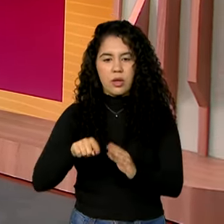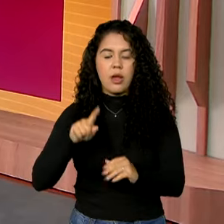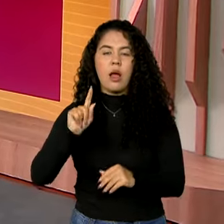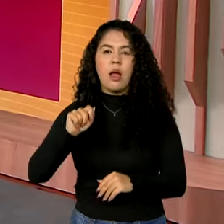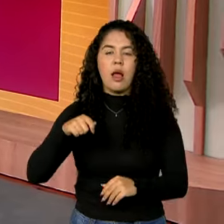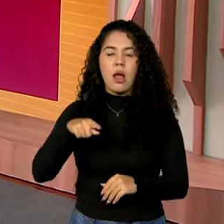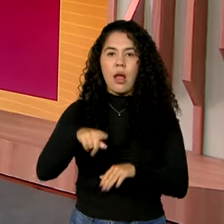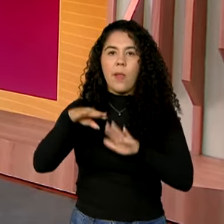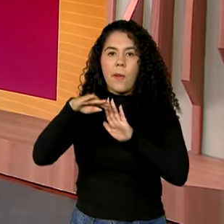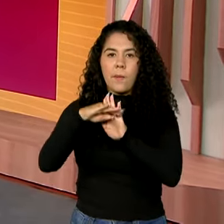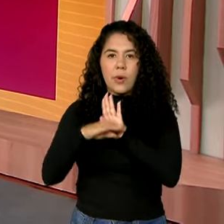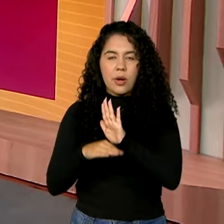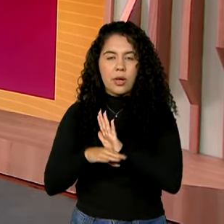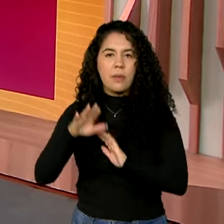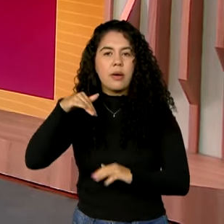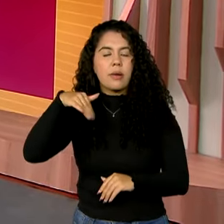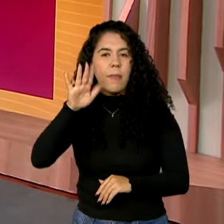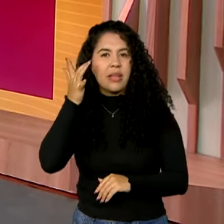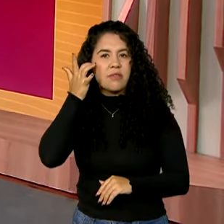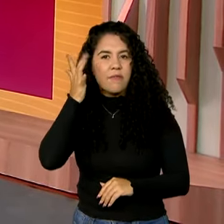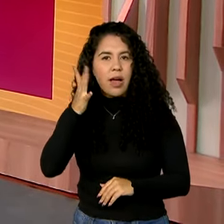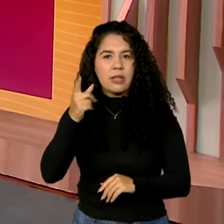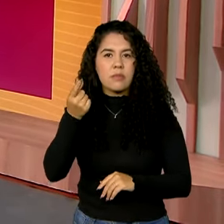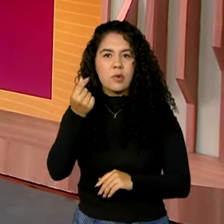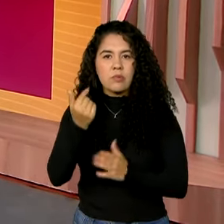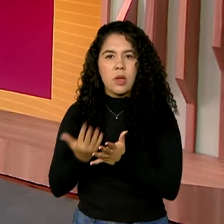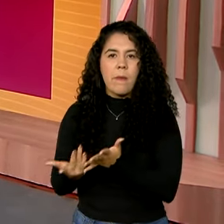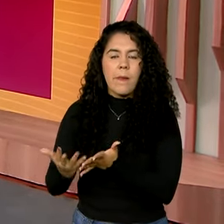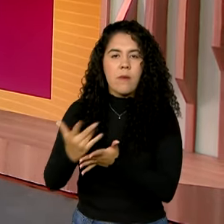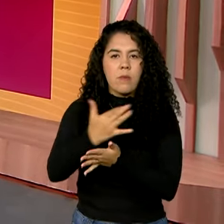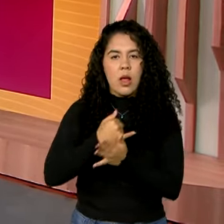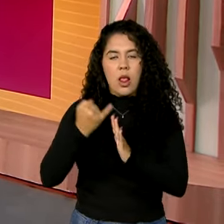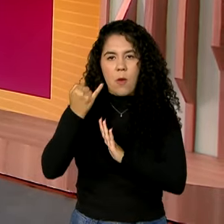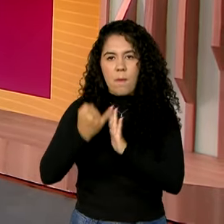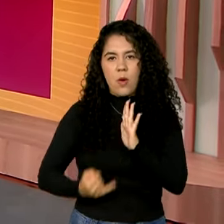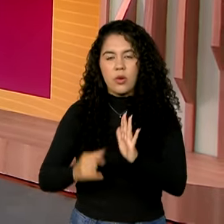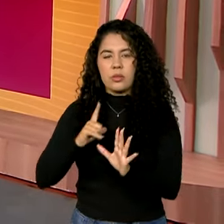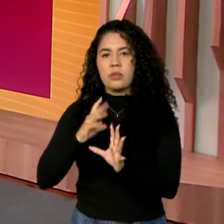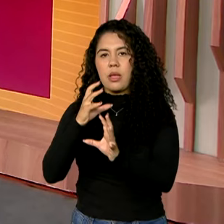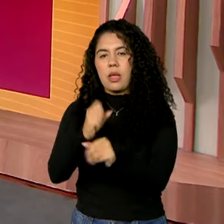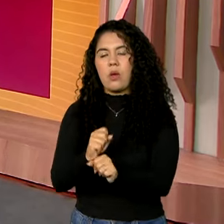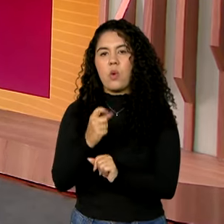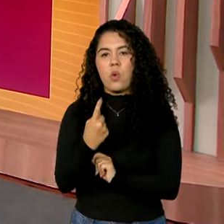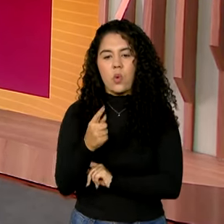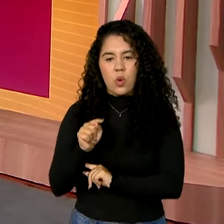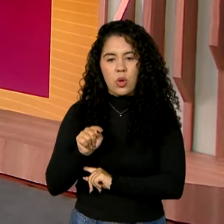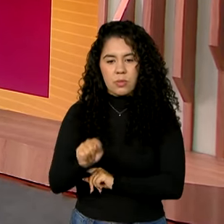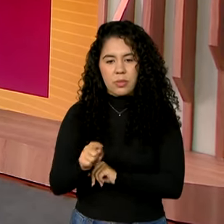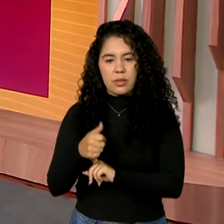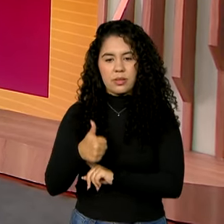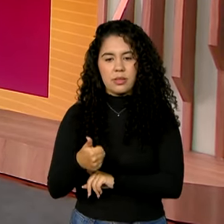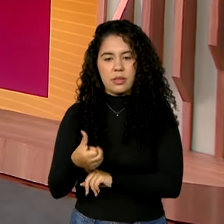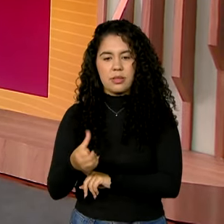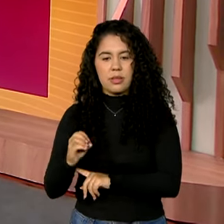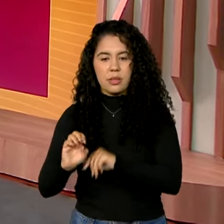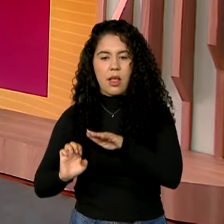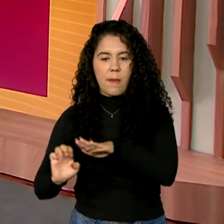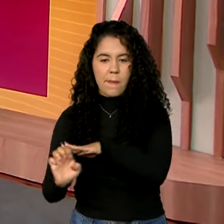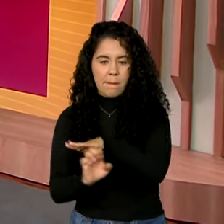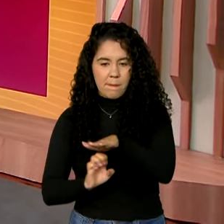programa que torna mais fácil o recolhimento de impostos, conta com 1.160 empresas